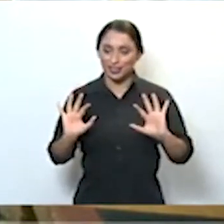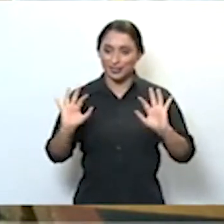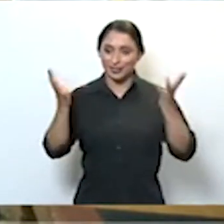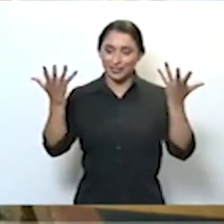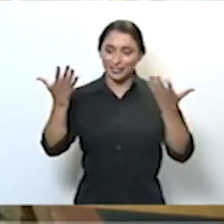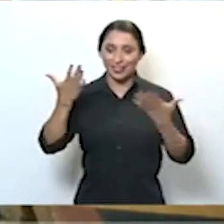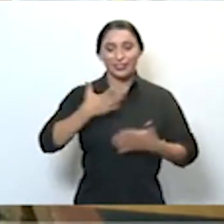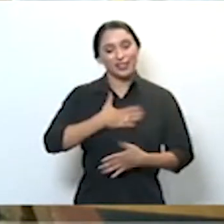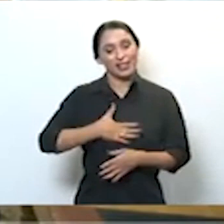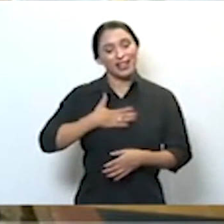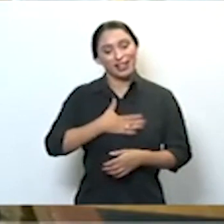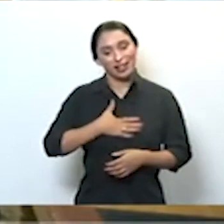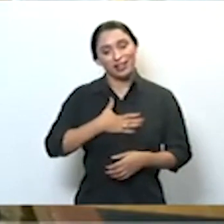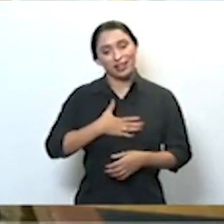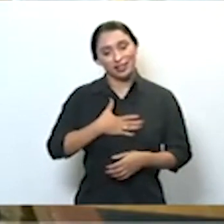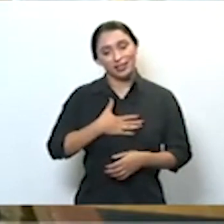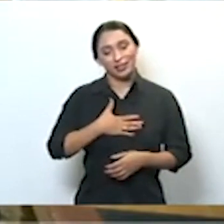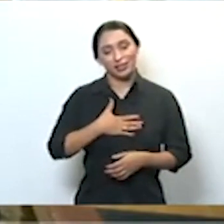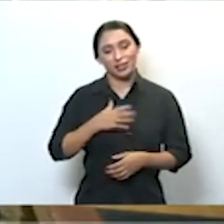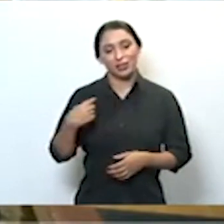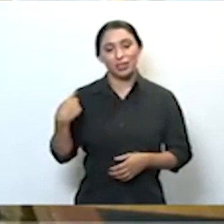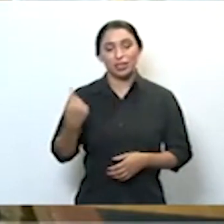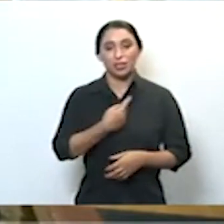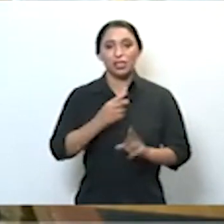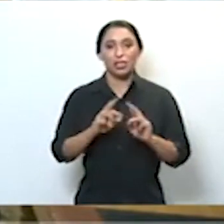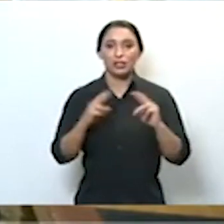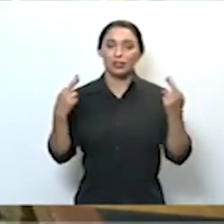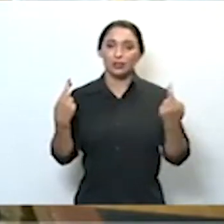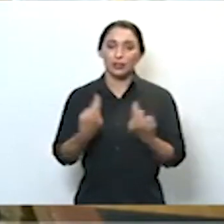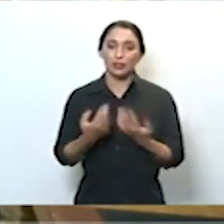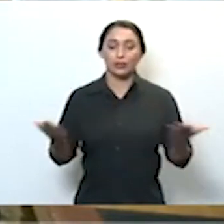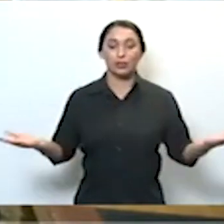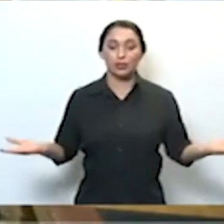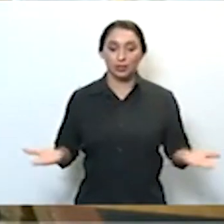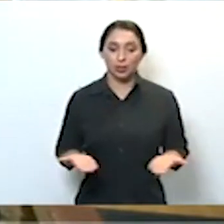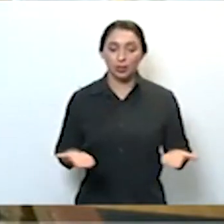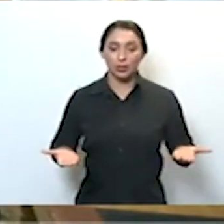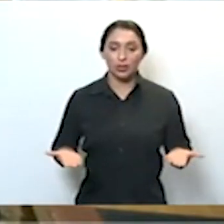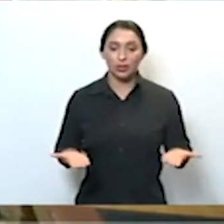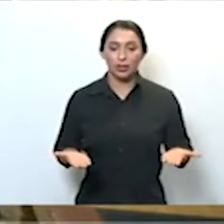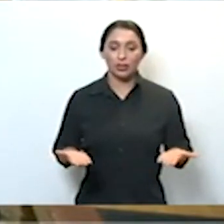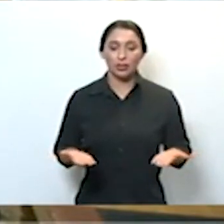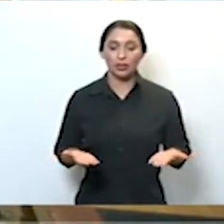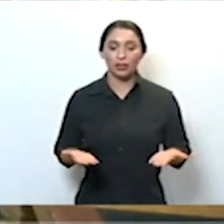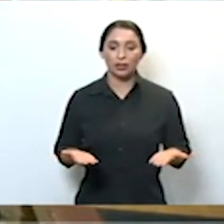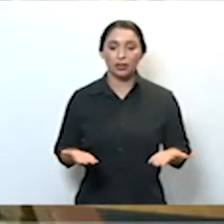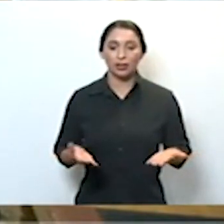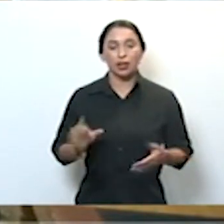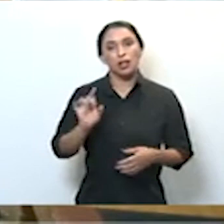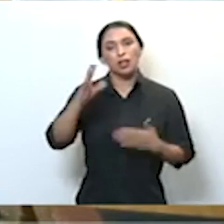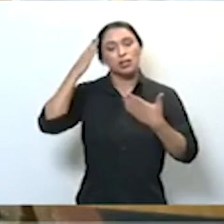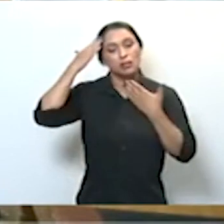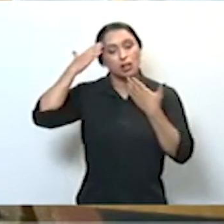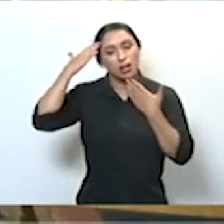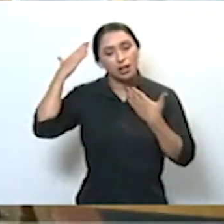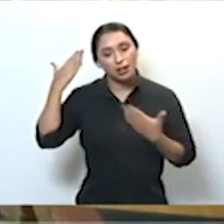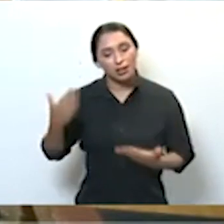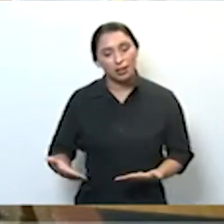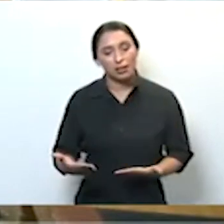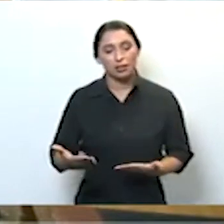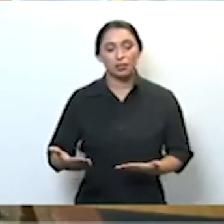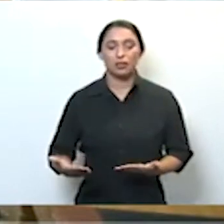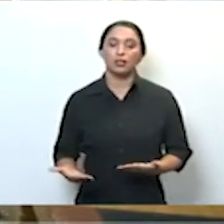agradável da nossa sessão de hoje, eu só tenho que agradecer a